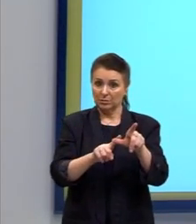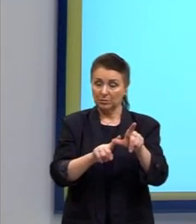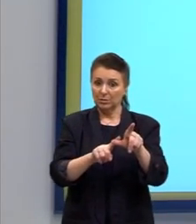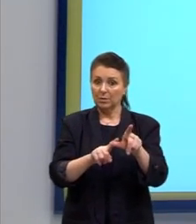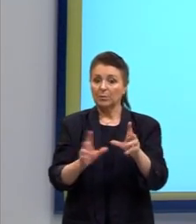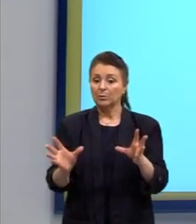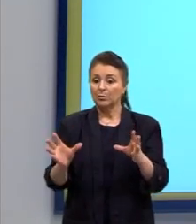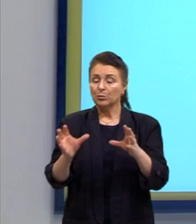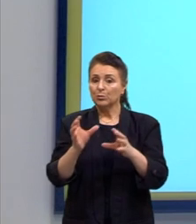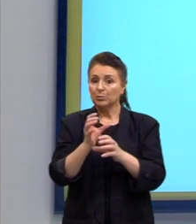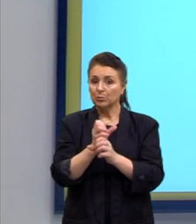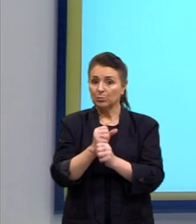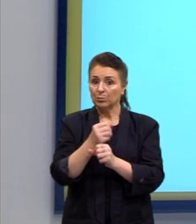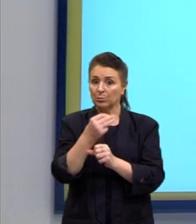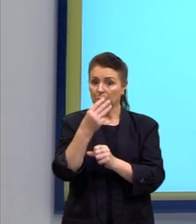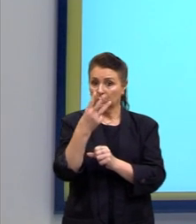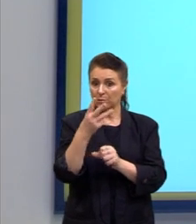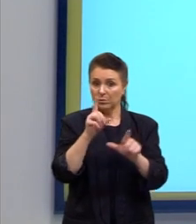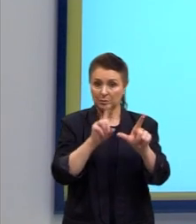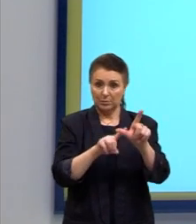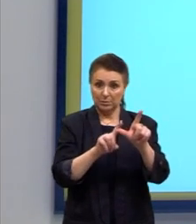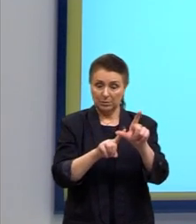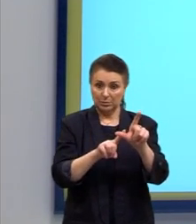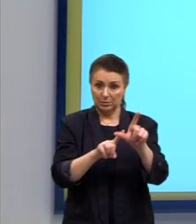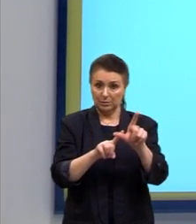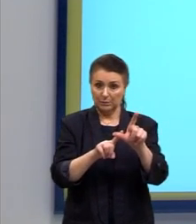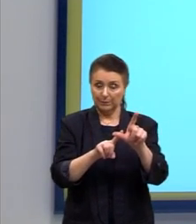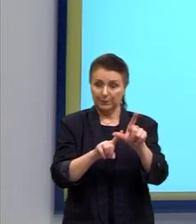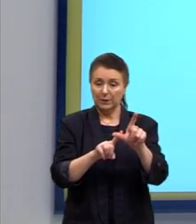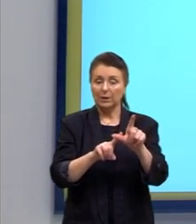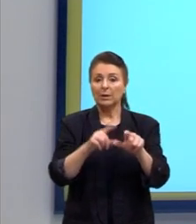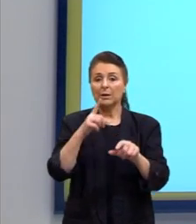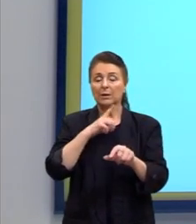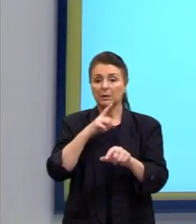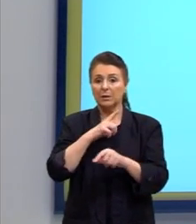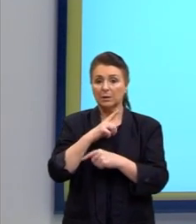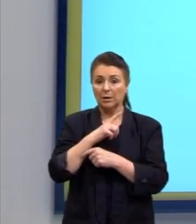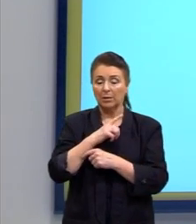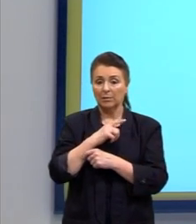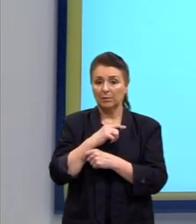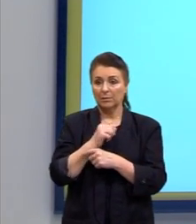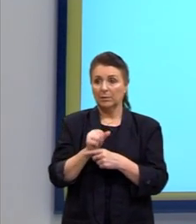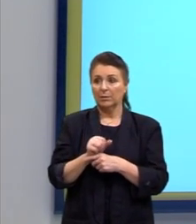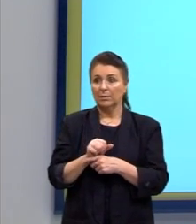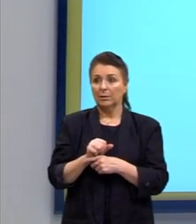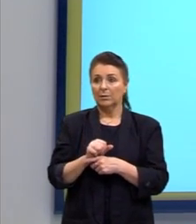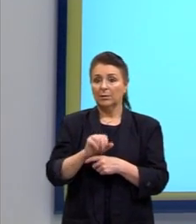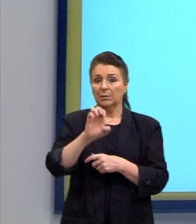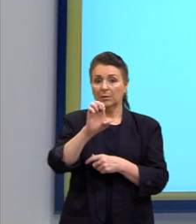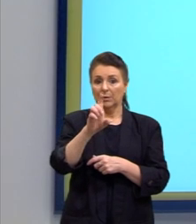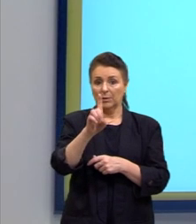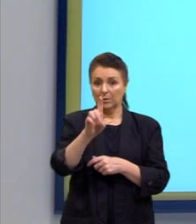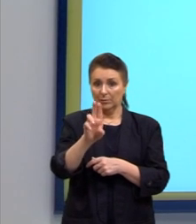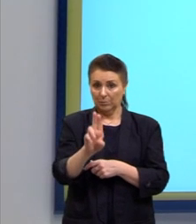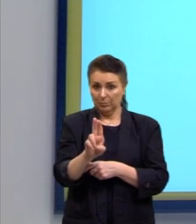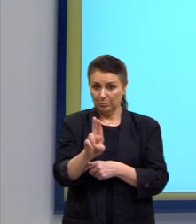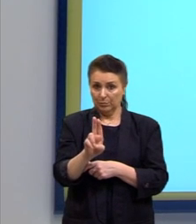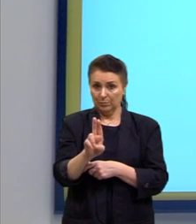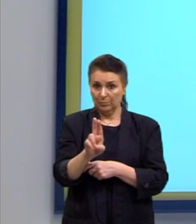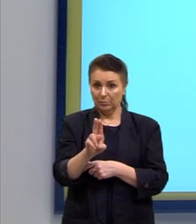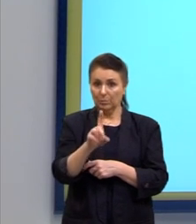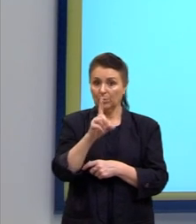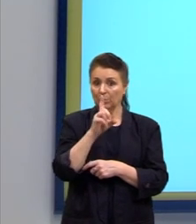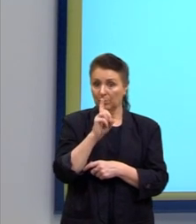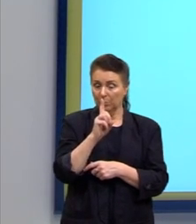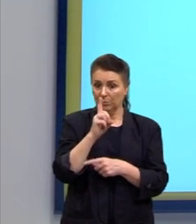juntei três letras em uma única posição, nós temos o seguinte, EDU, que vai ocupar uma única